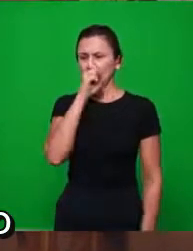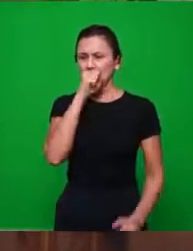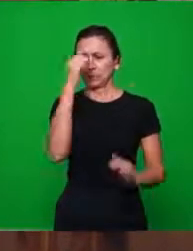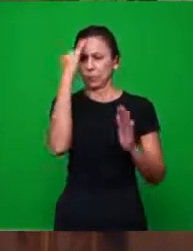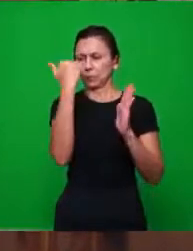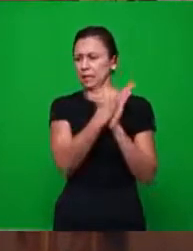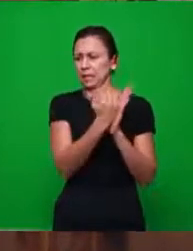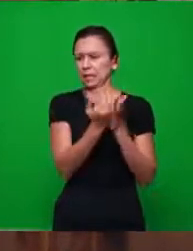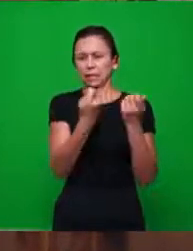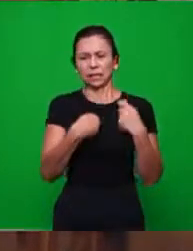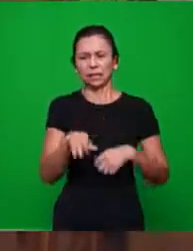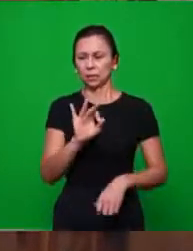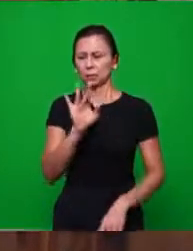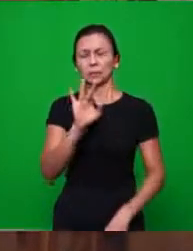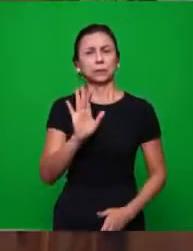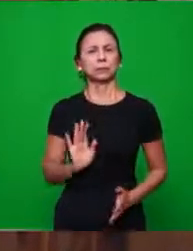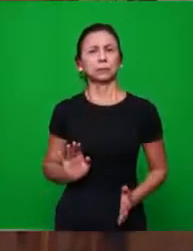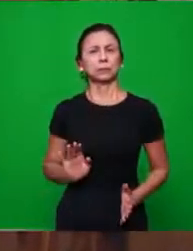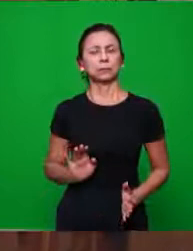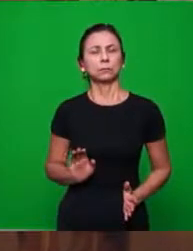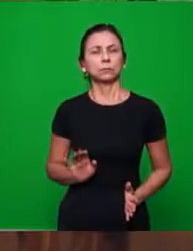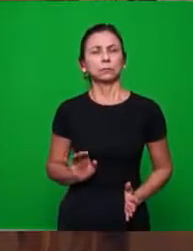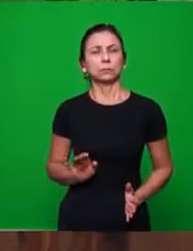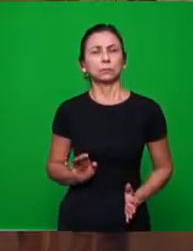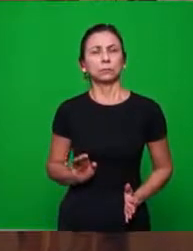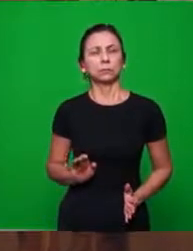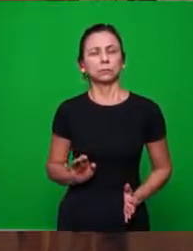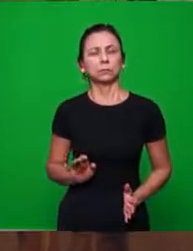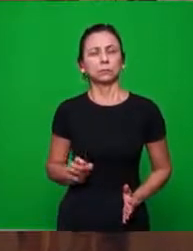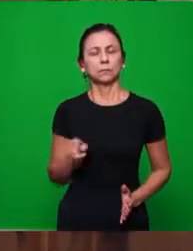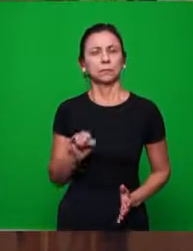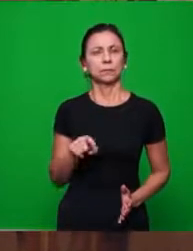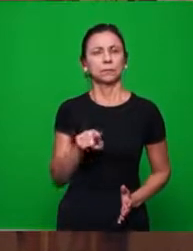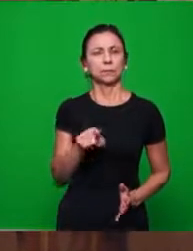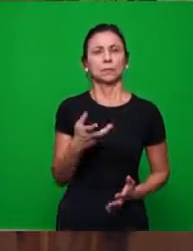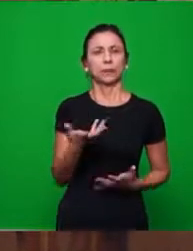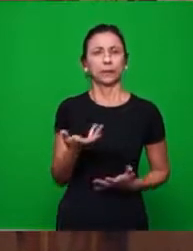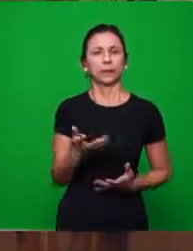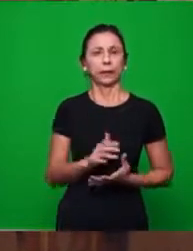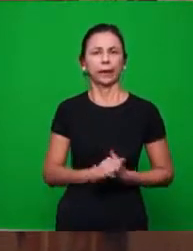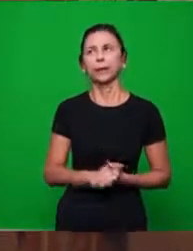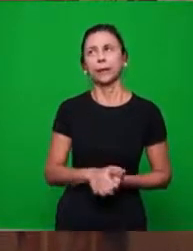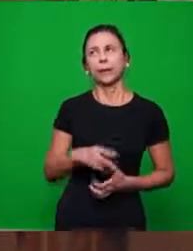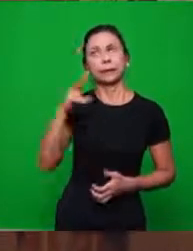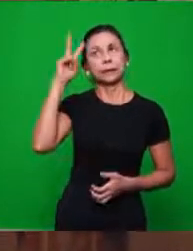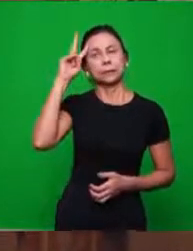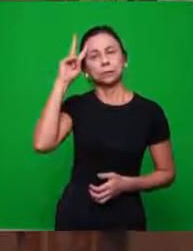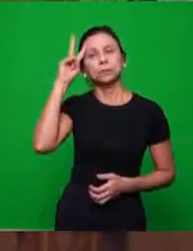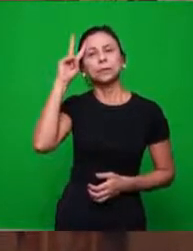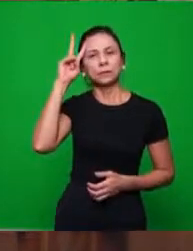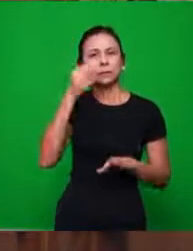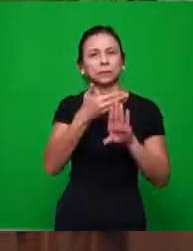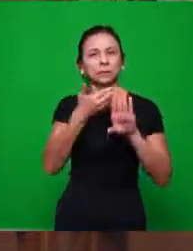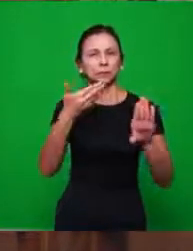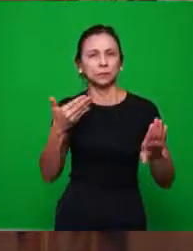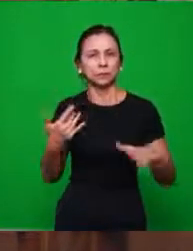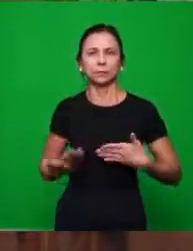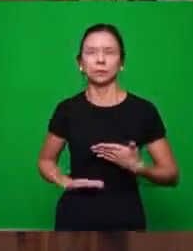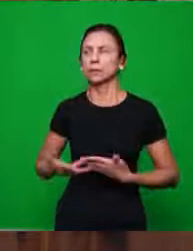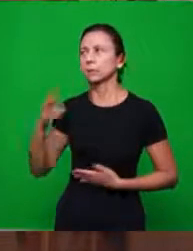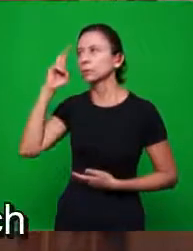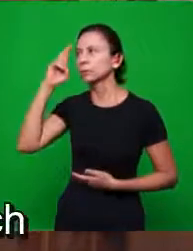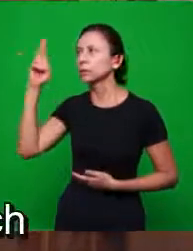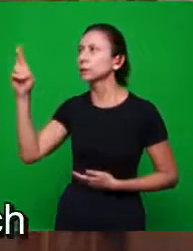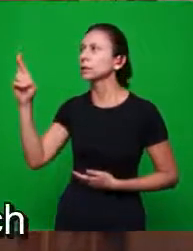guardar dias. Quem guarda o dia para o Senhor, guardo. Se você quer separar segunda-feira para guardar, para servir o Senhor